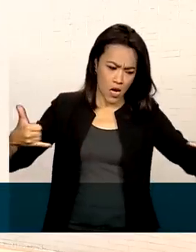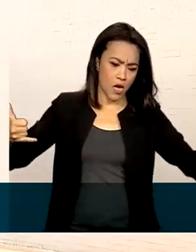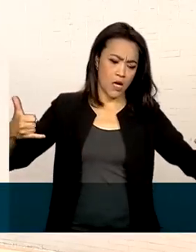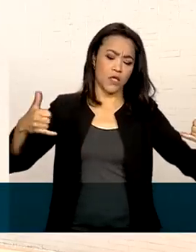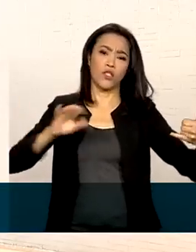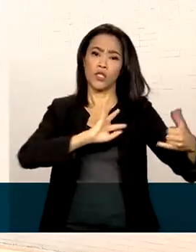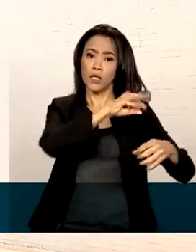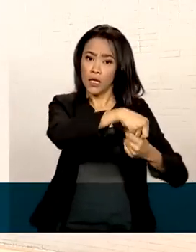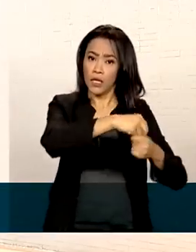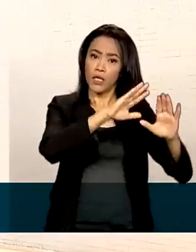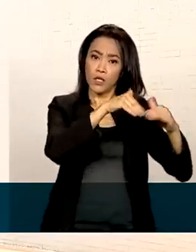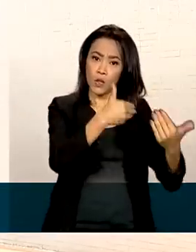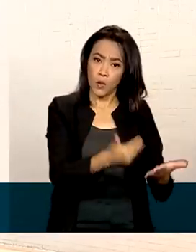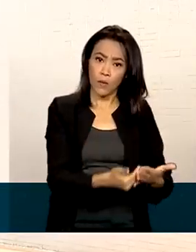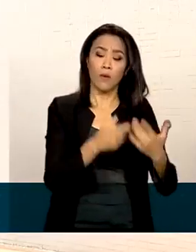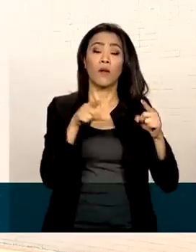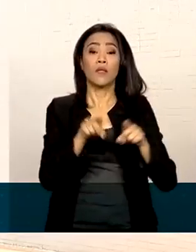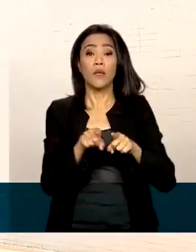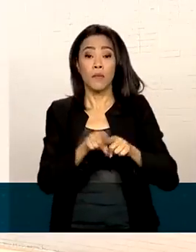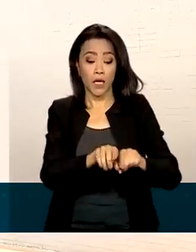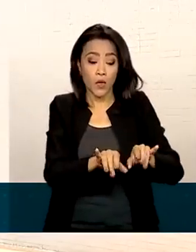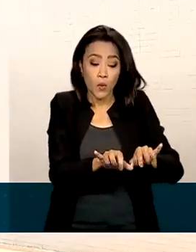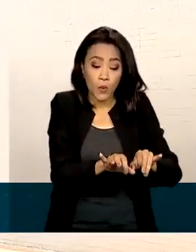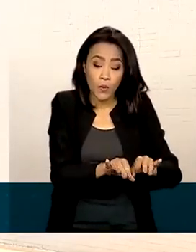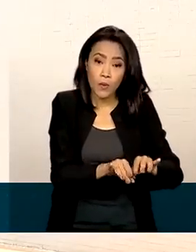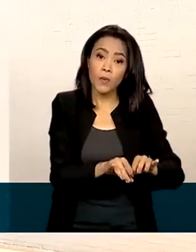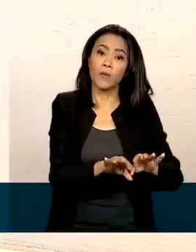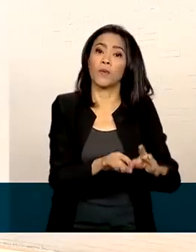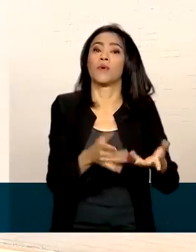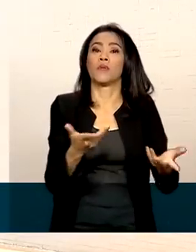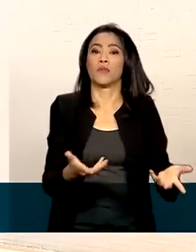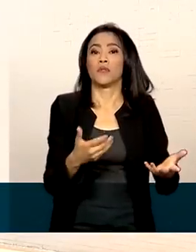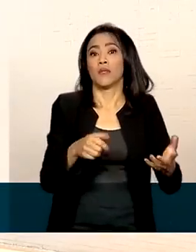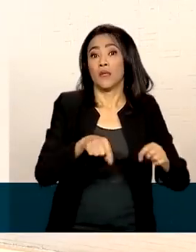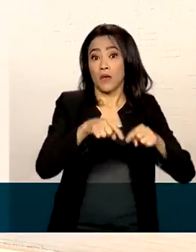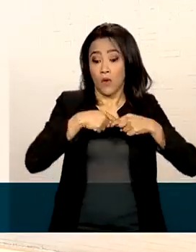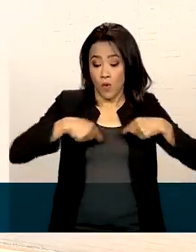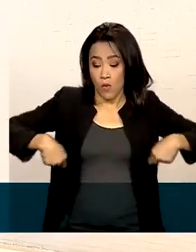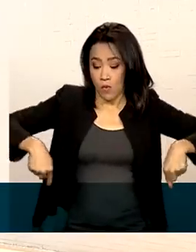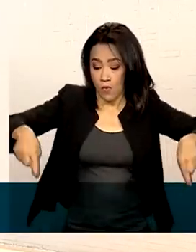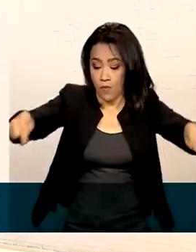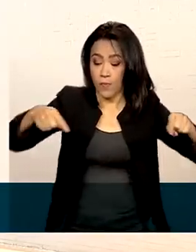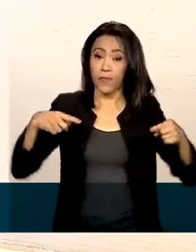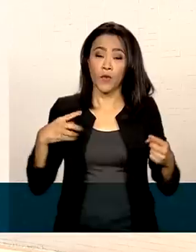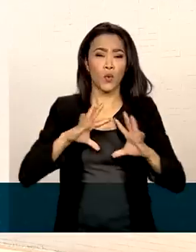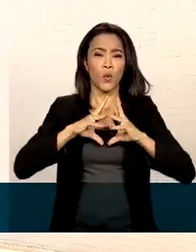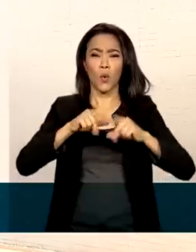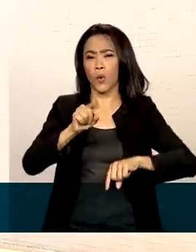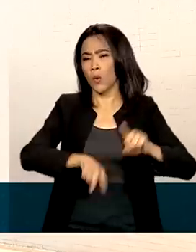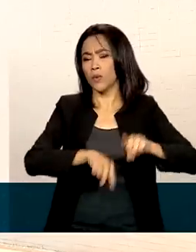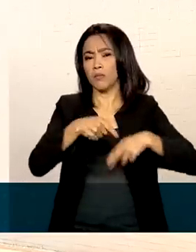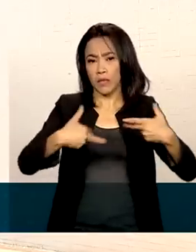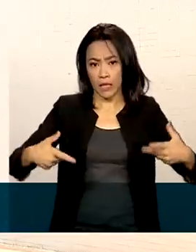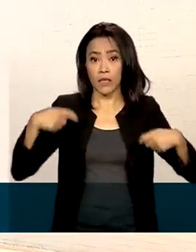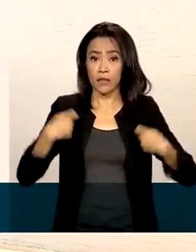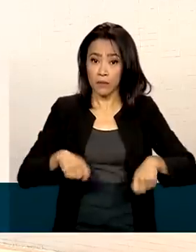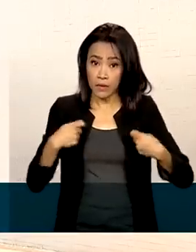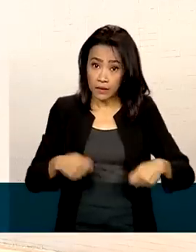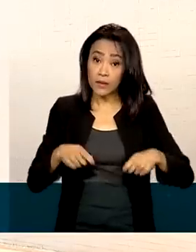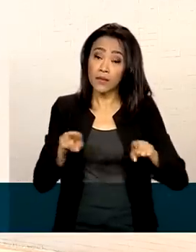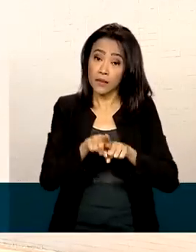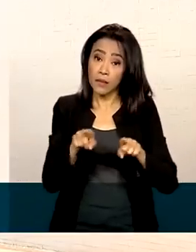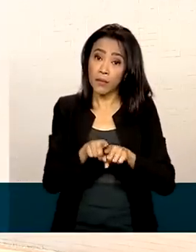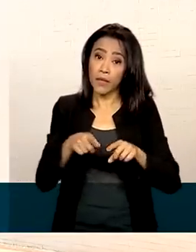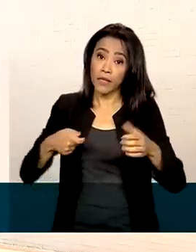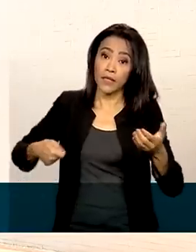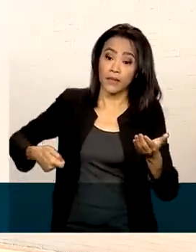rede interna, laboratório de informática móvel, com todos os equipamentos necessários e, inclusive, ligação da